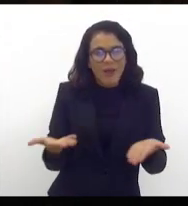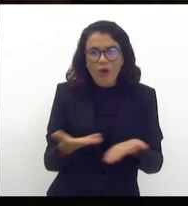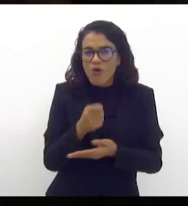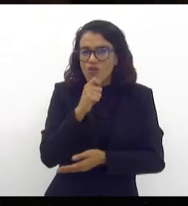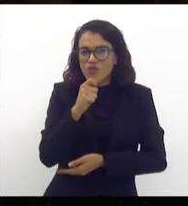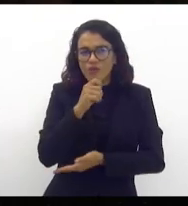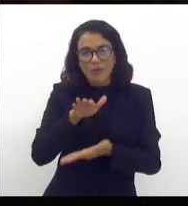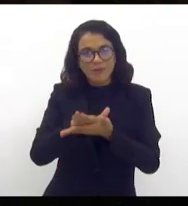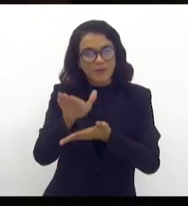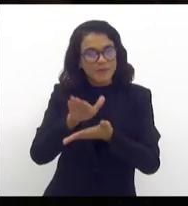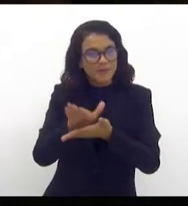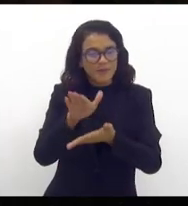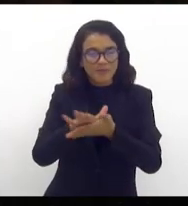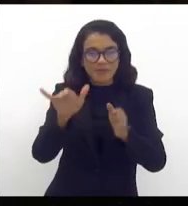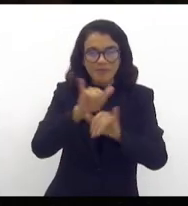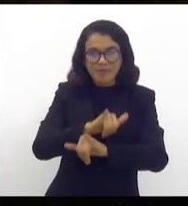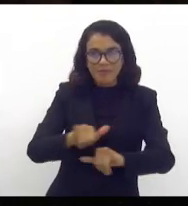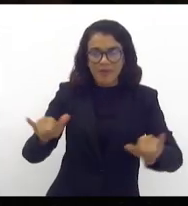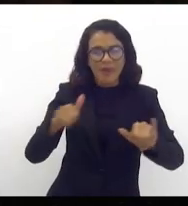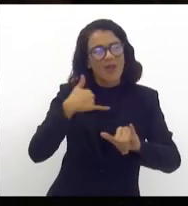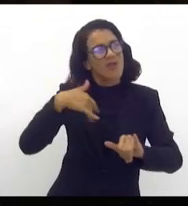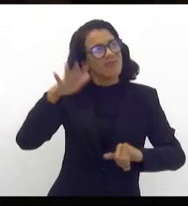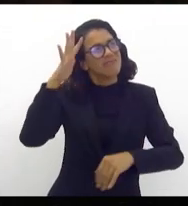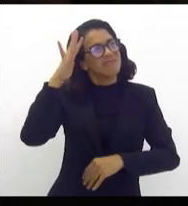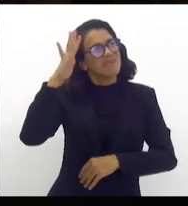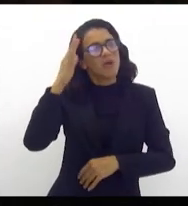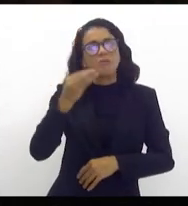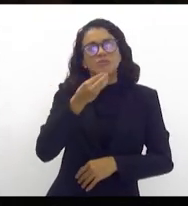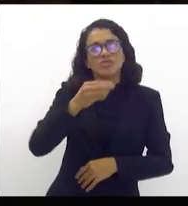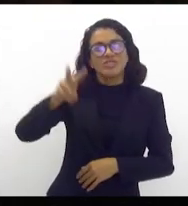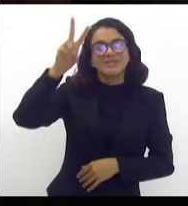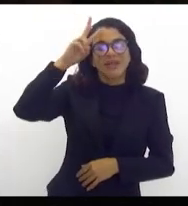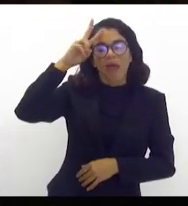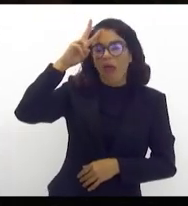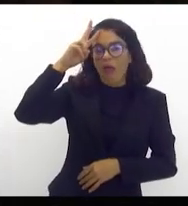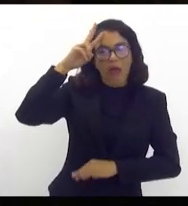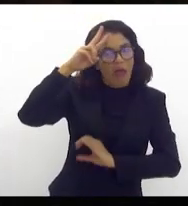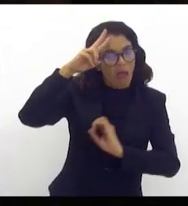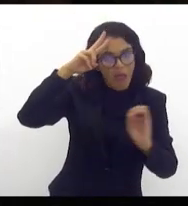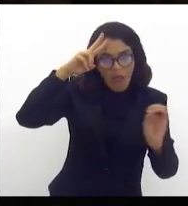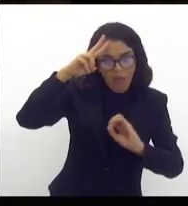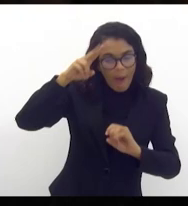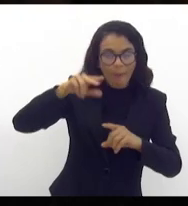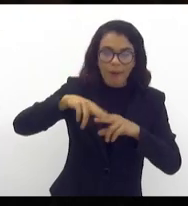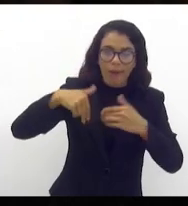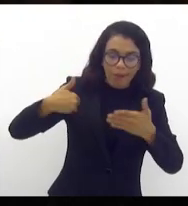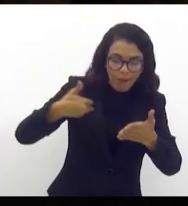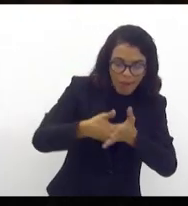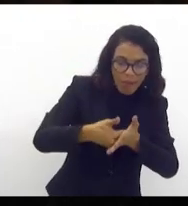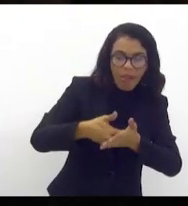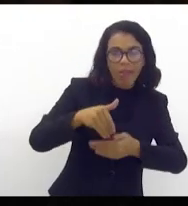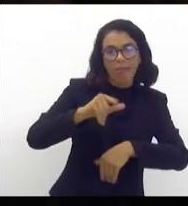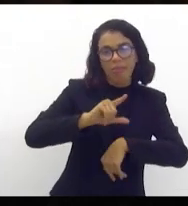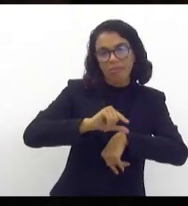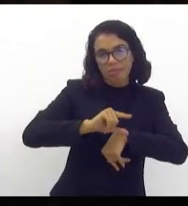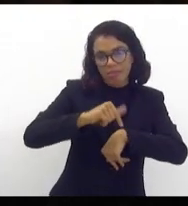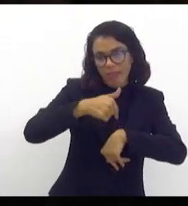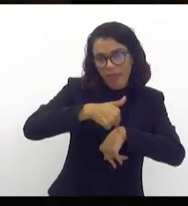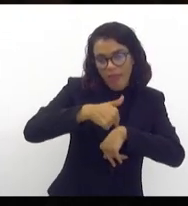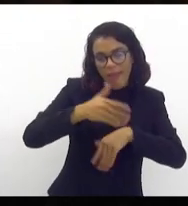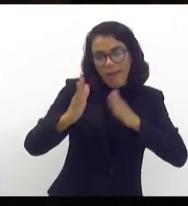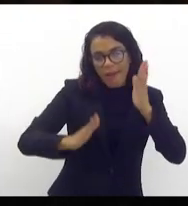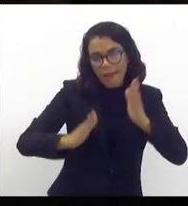publicado. Imaginei que podia ser segunda, mas segunda podia não dar tempo, que chegou a 30 no final do dia.